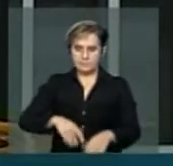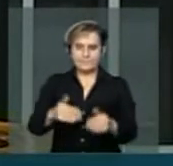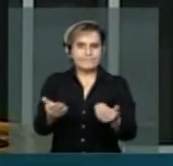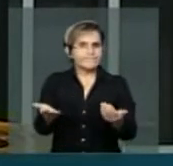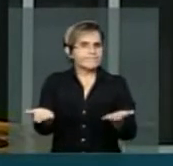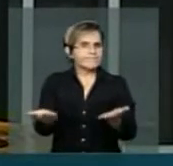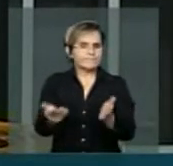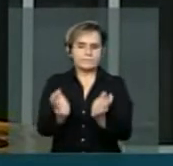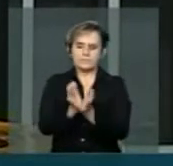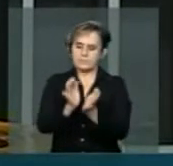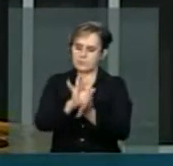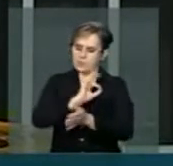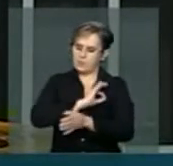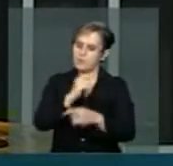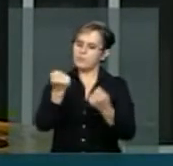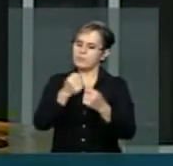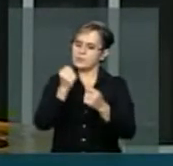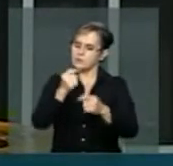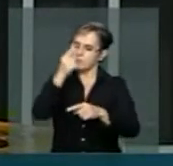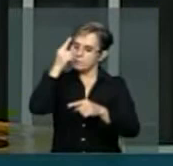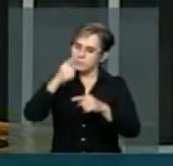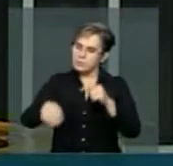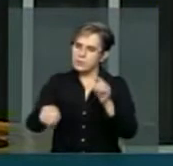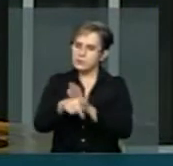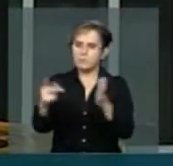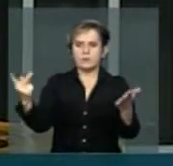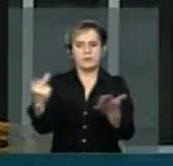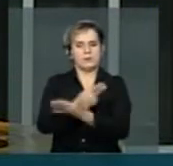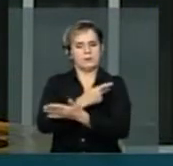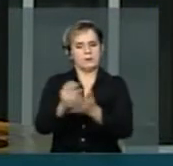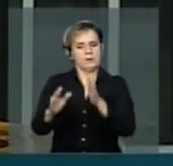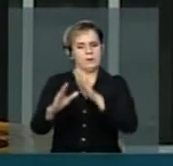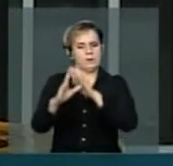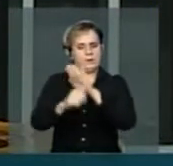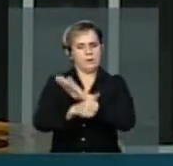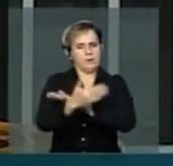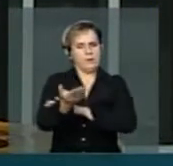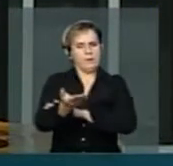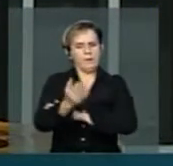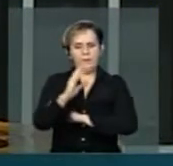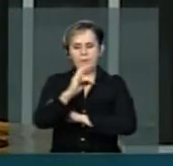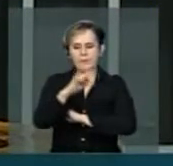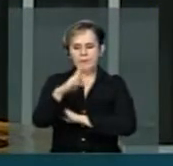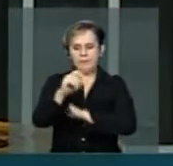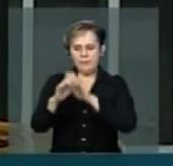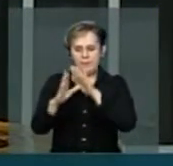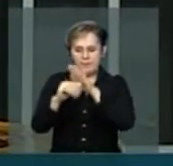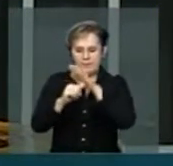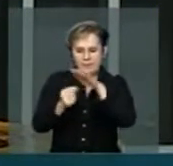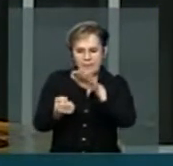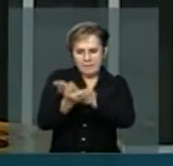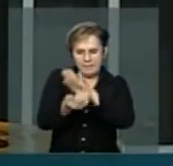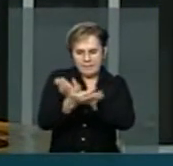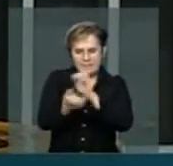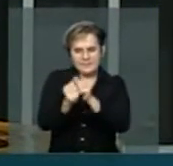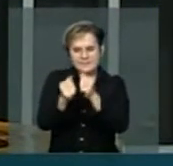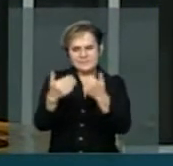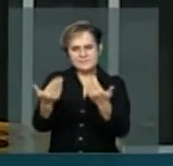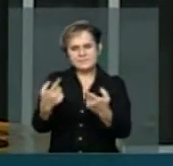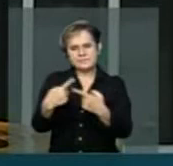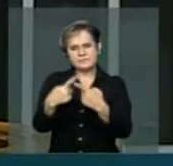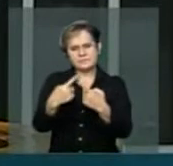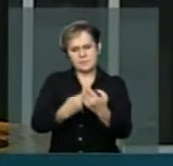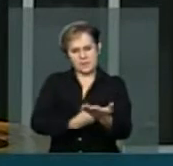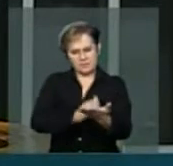as polícias precisam coibir esse tipo de fraude, esse crime de corrupção que põe em jogo